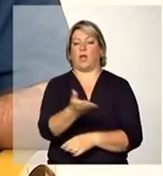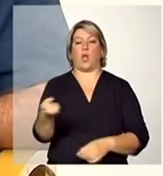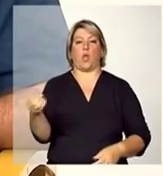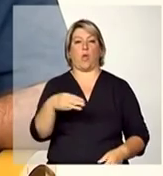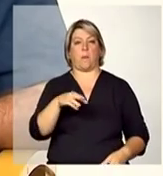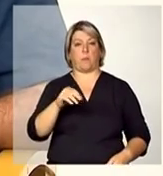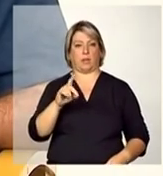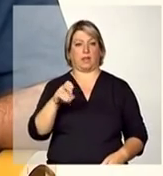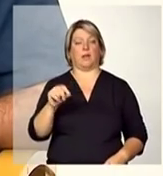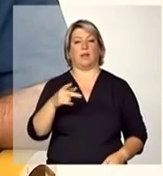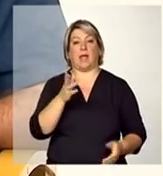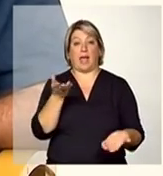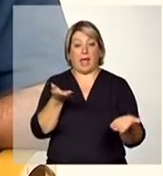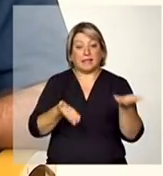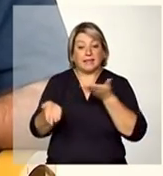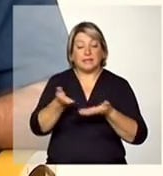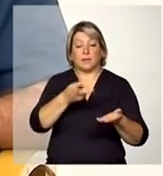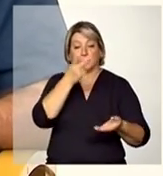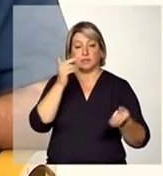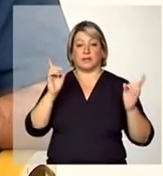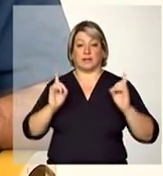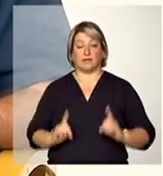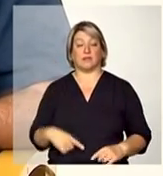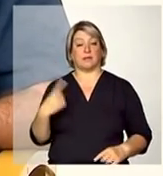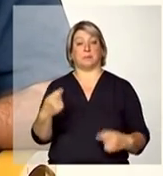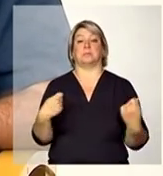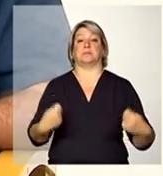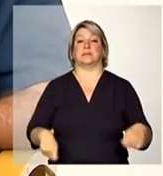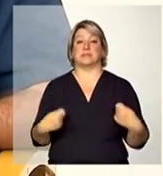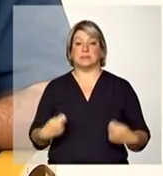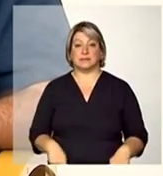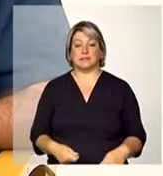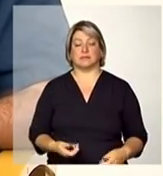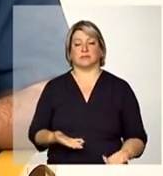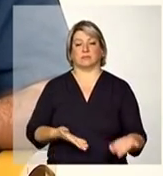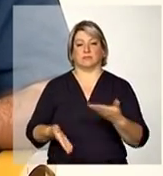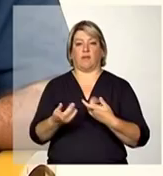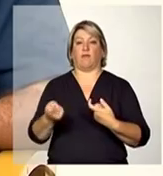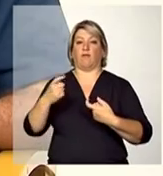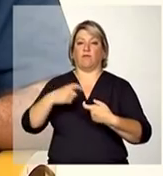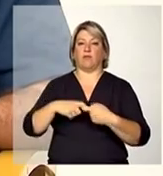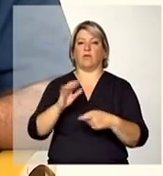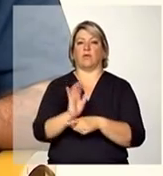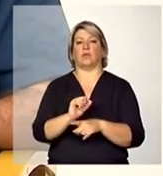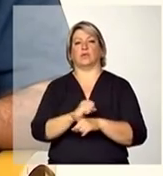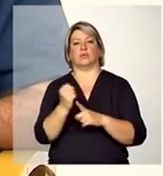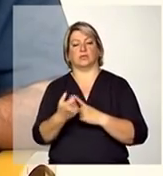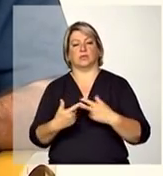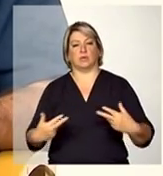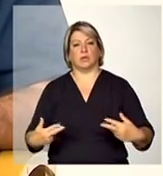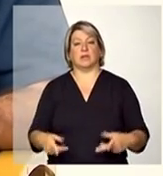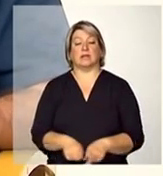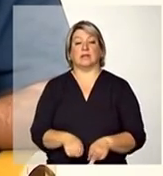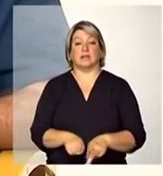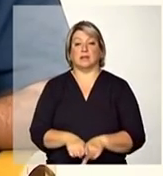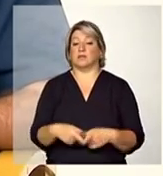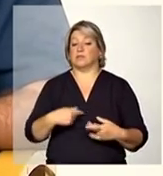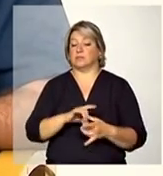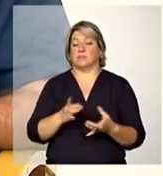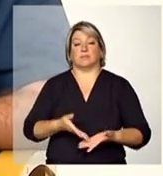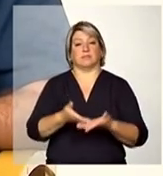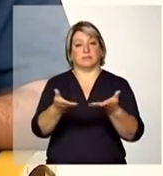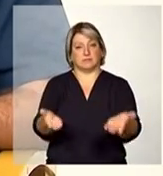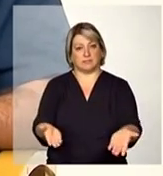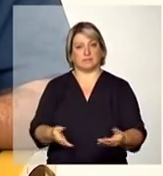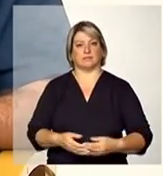de atenção às pessoas com deficiência que precisam de alguma forma de estonalização e nos colocar à disposição para